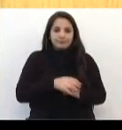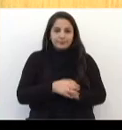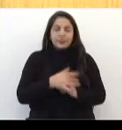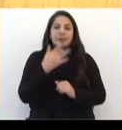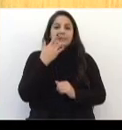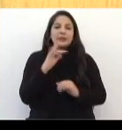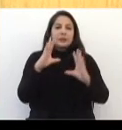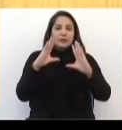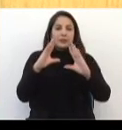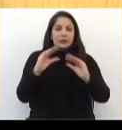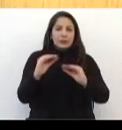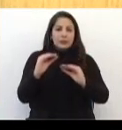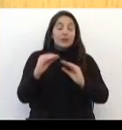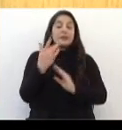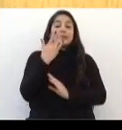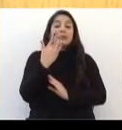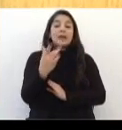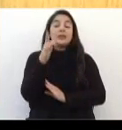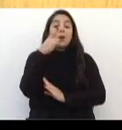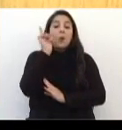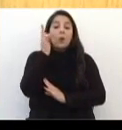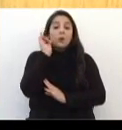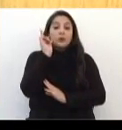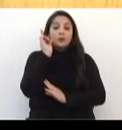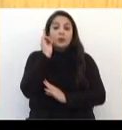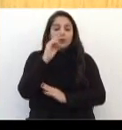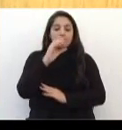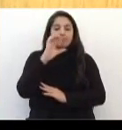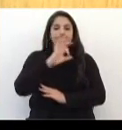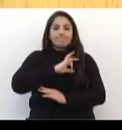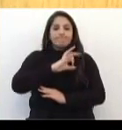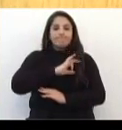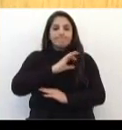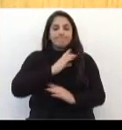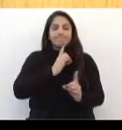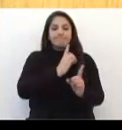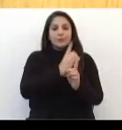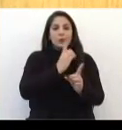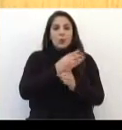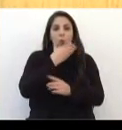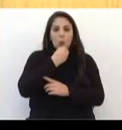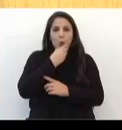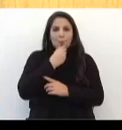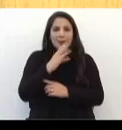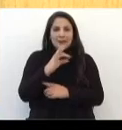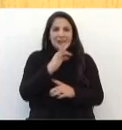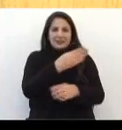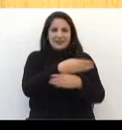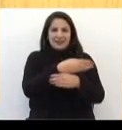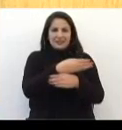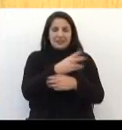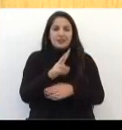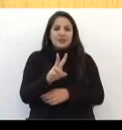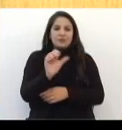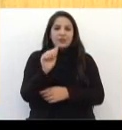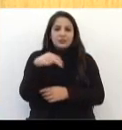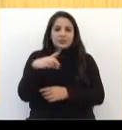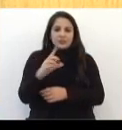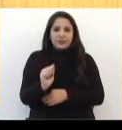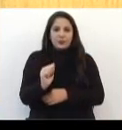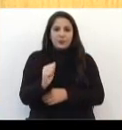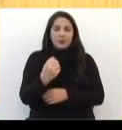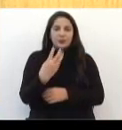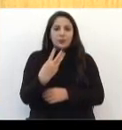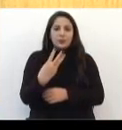tarde de ontem A polícia encontrou o corpo Do taxista Wanderson de Almeida De 43 anos Que estava desaparecido